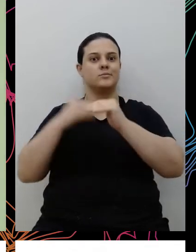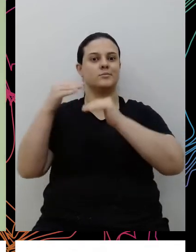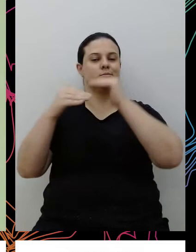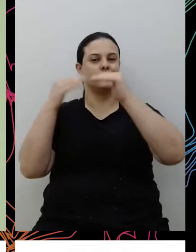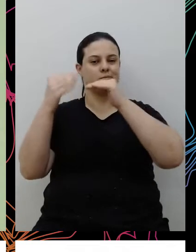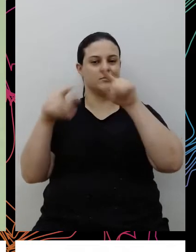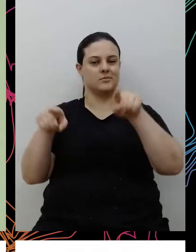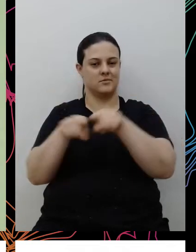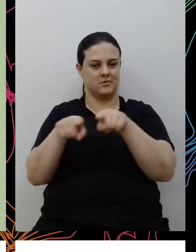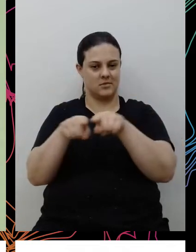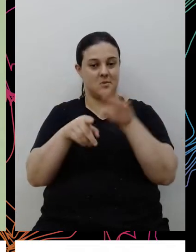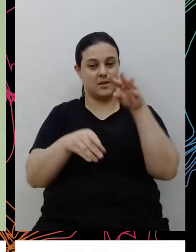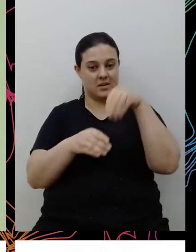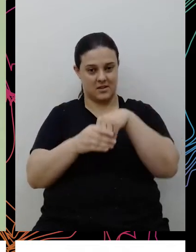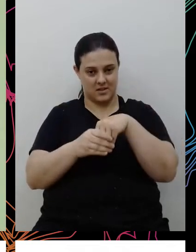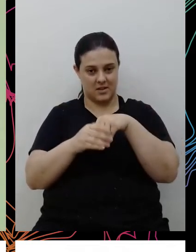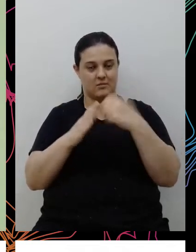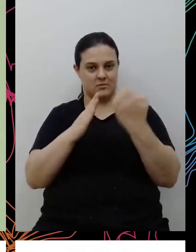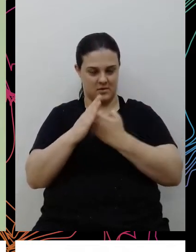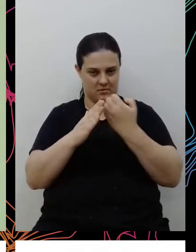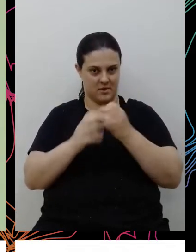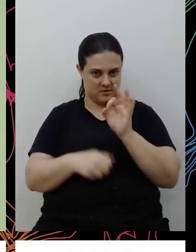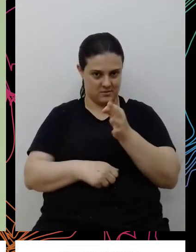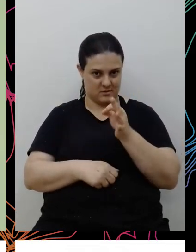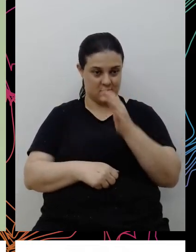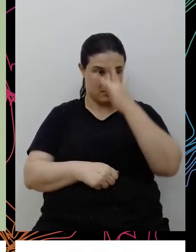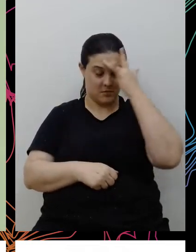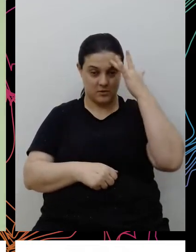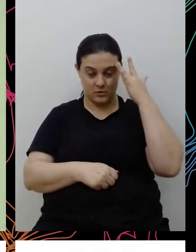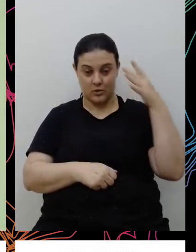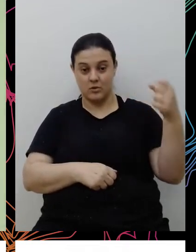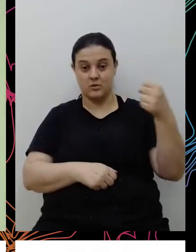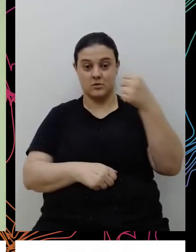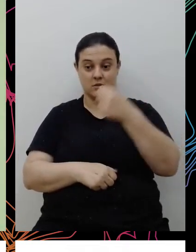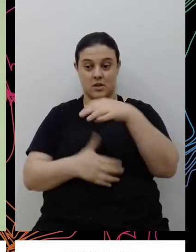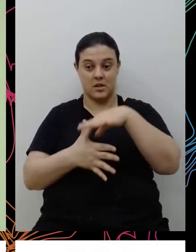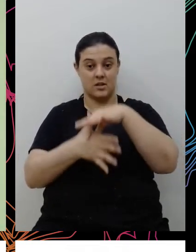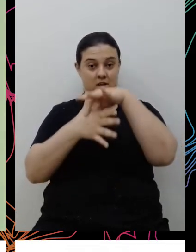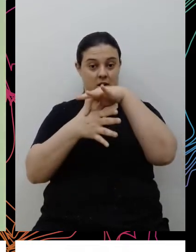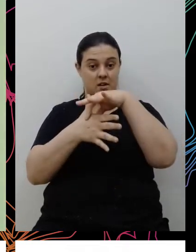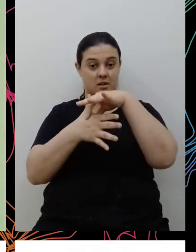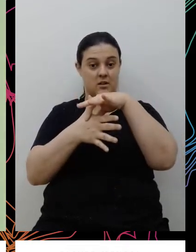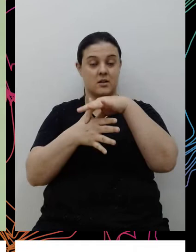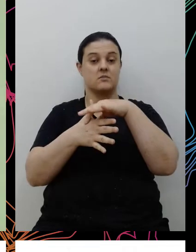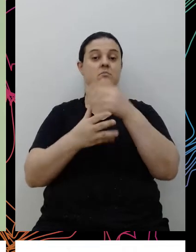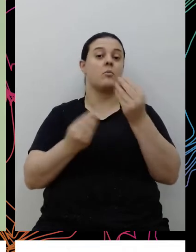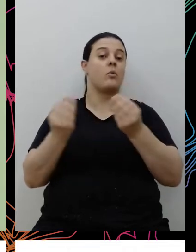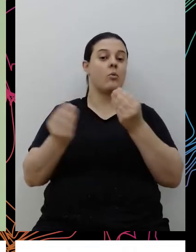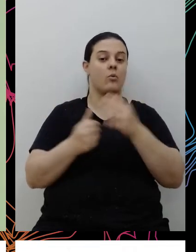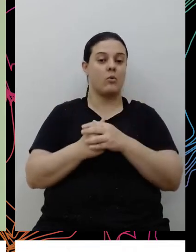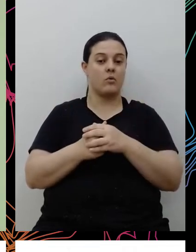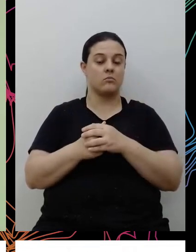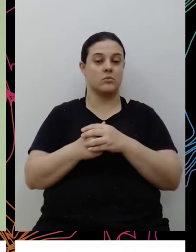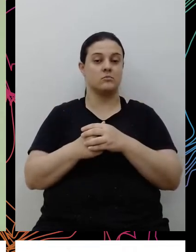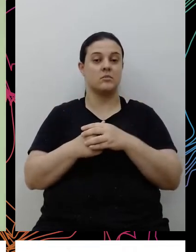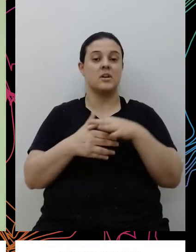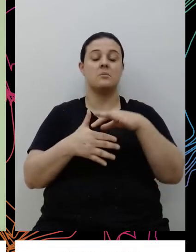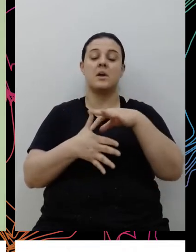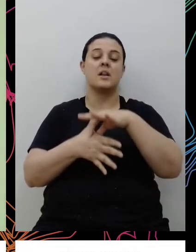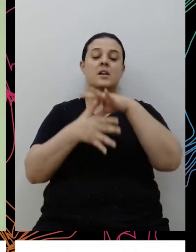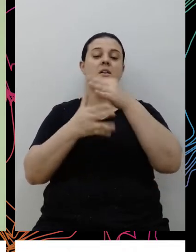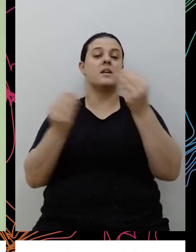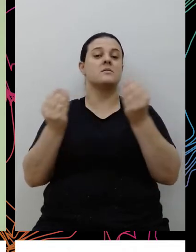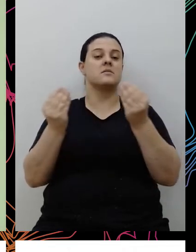pessoas dentro da companhia, né, essas pessoas estão chegando em cargos de liderança, elas estão chegando em quais são os níveis de liderança que essas pessoas estão